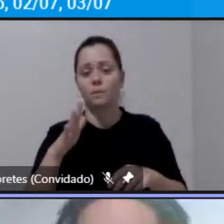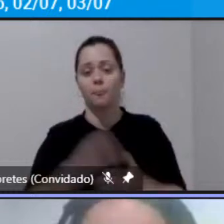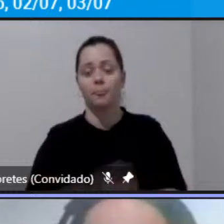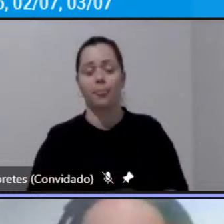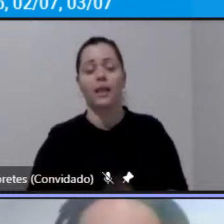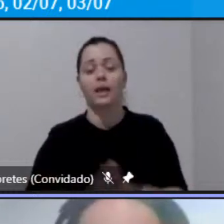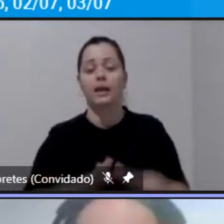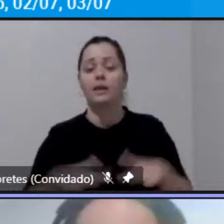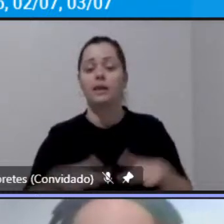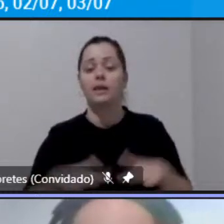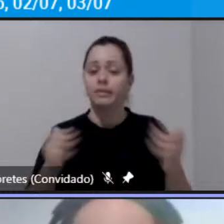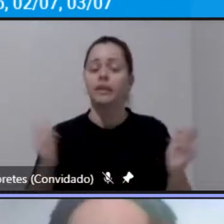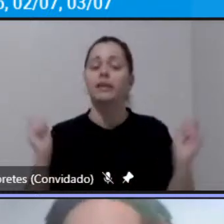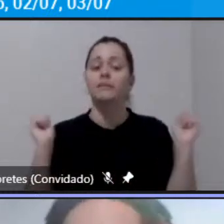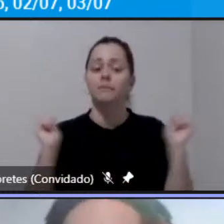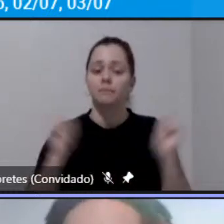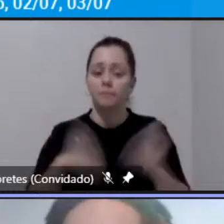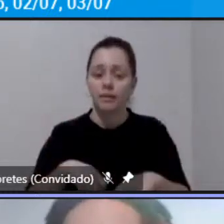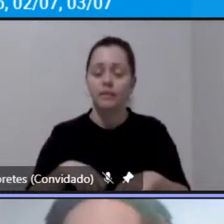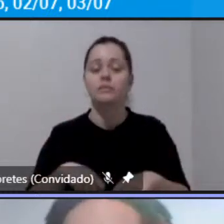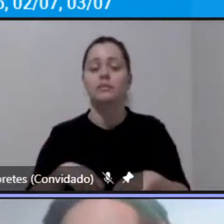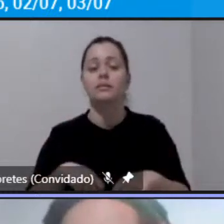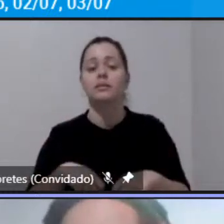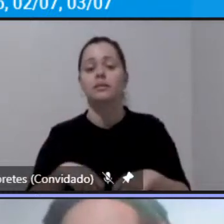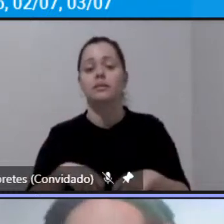mesmo assim mesmo em relação a média